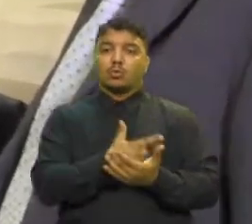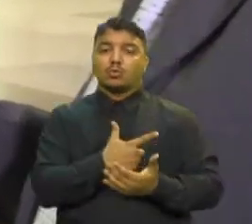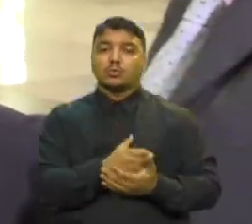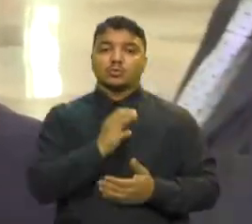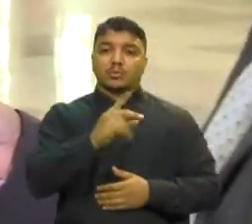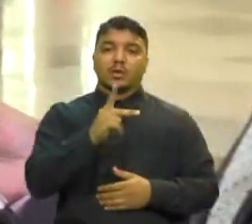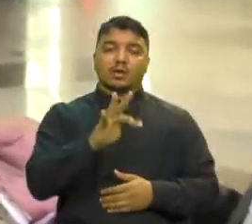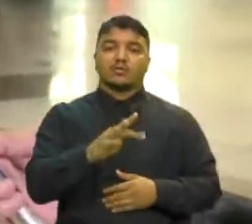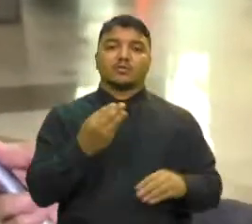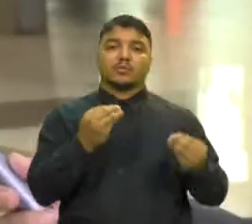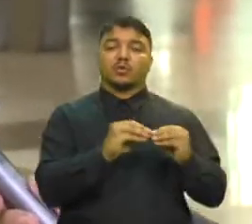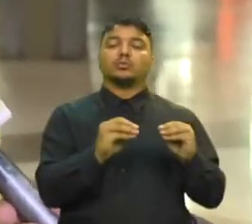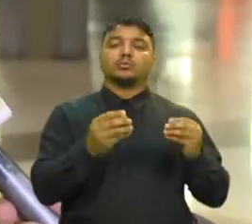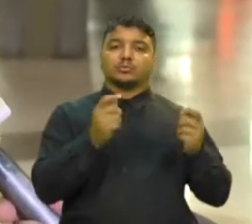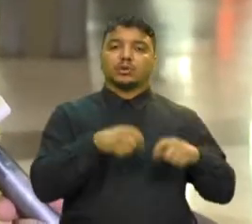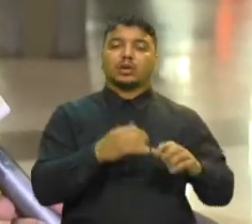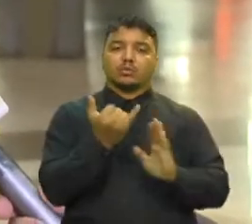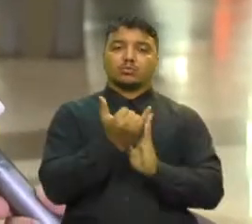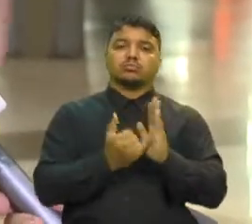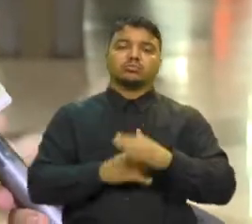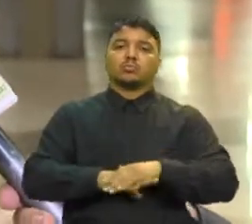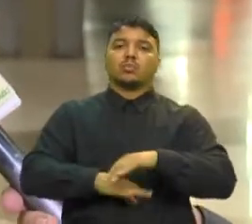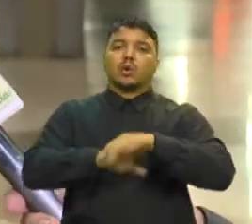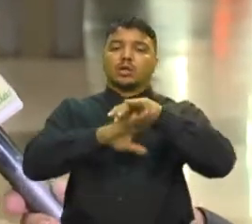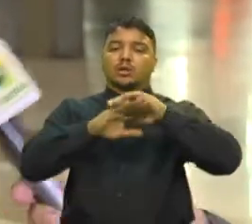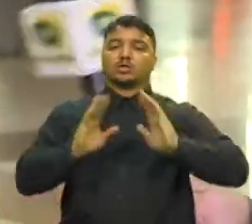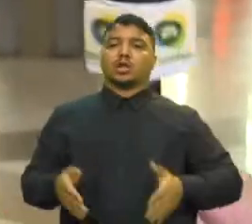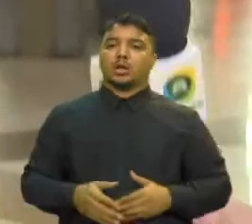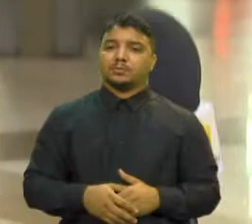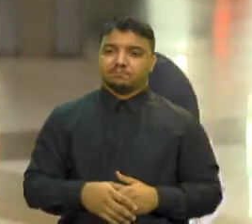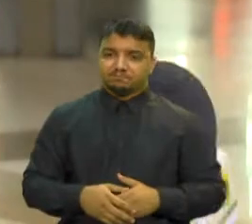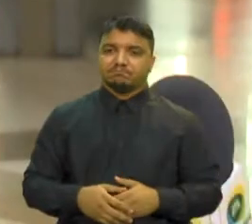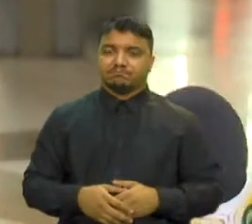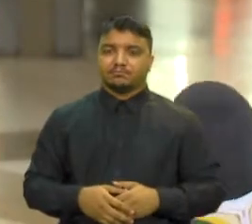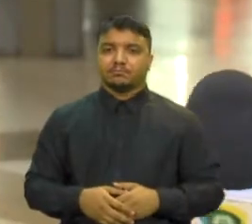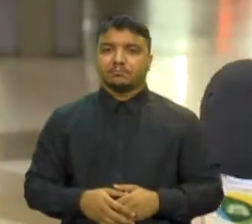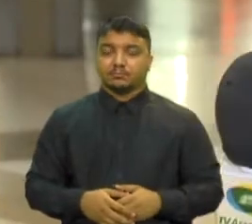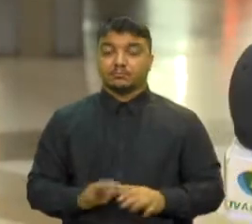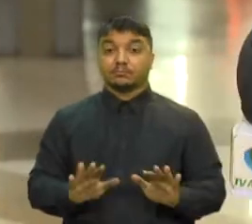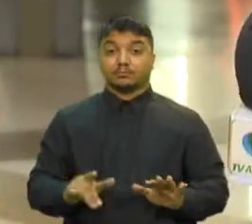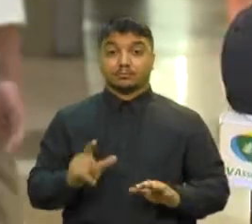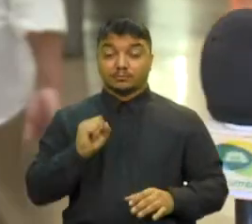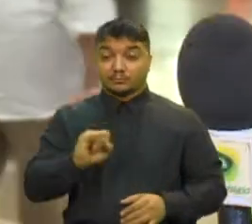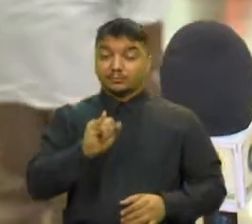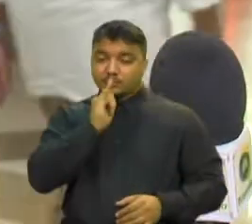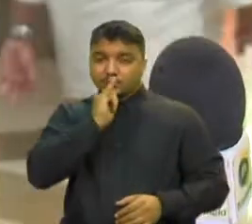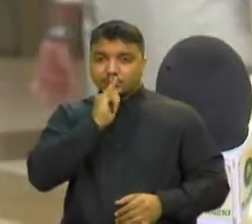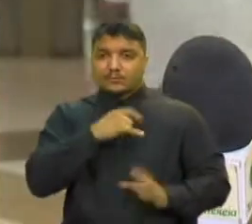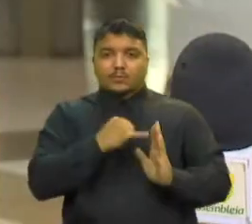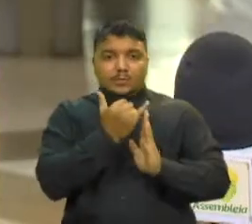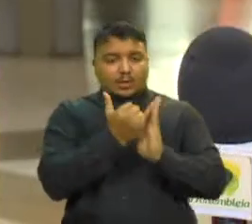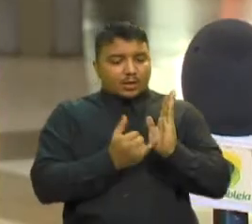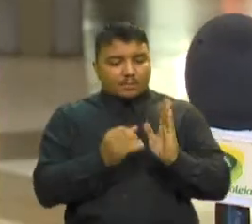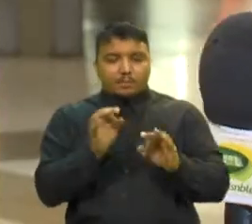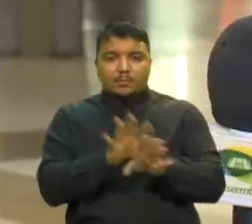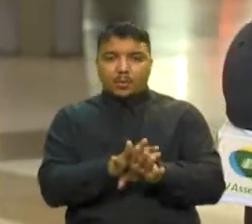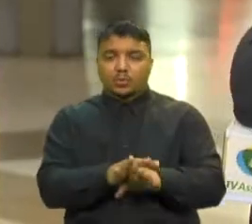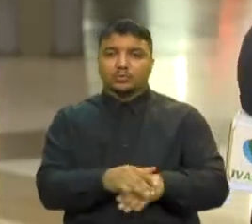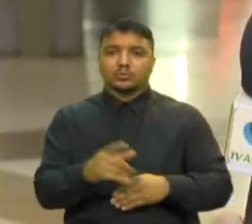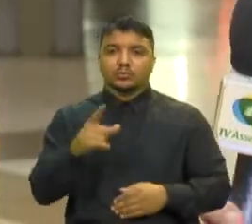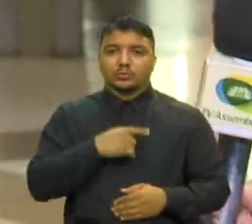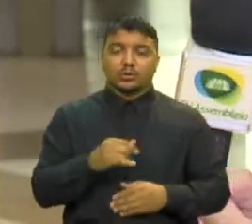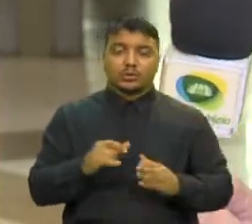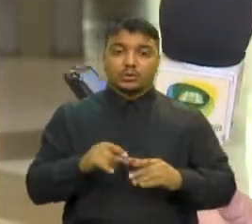nota Já vai para o teu banco de dados na tua conta E você só acompanha Ah, então quer dizer, quando eu faço um cadastro Eu escolho uma